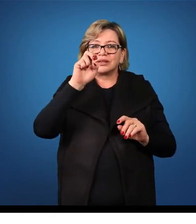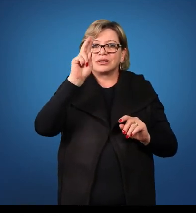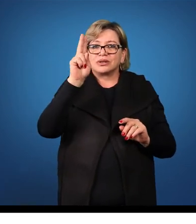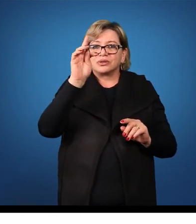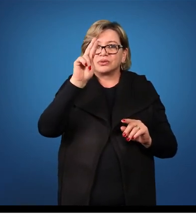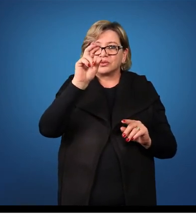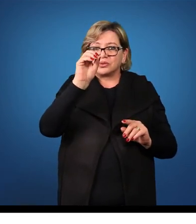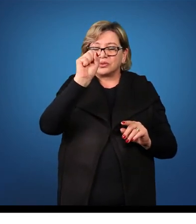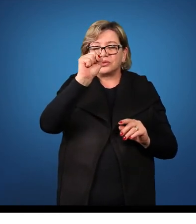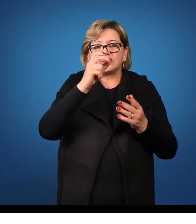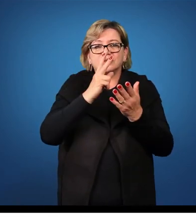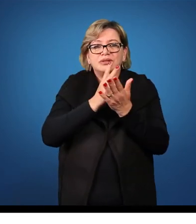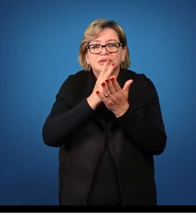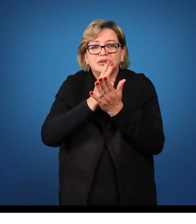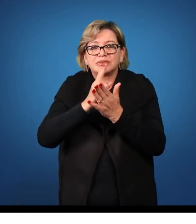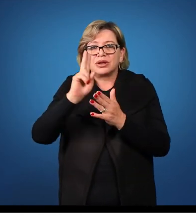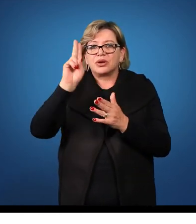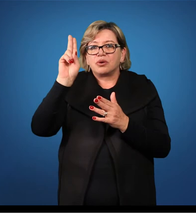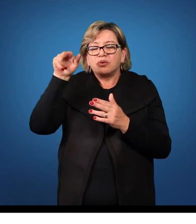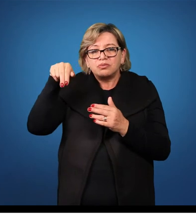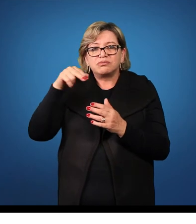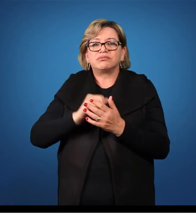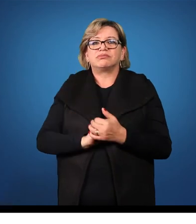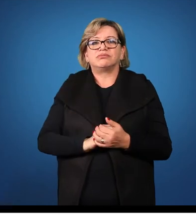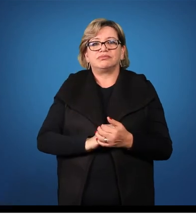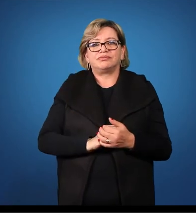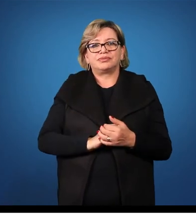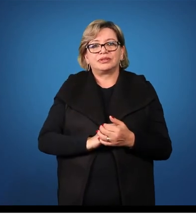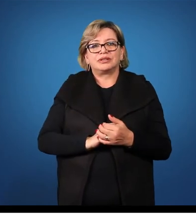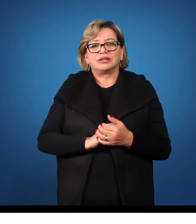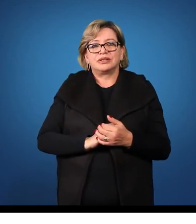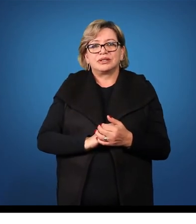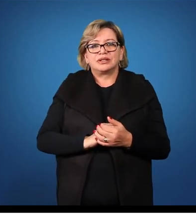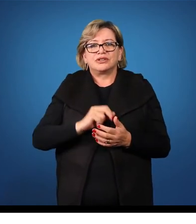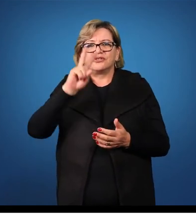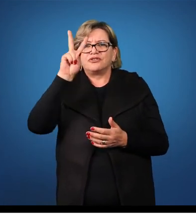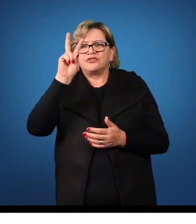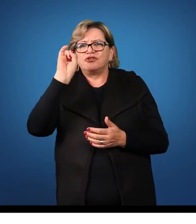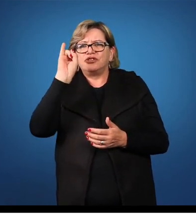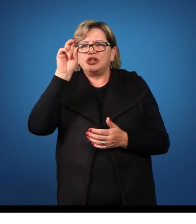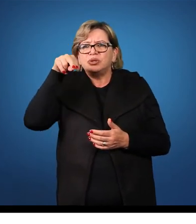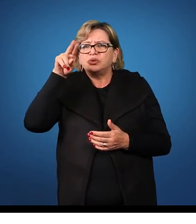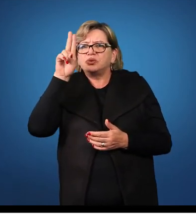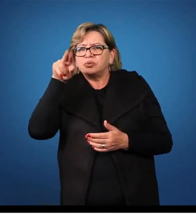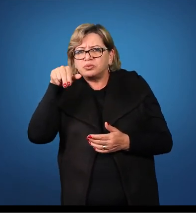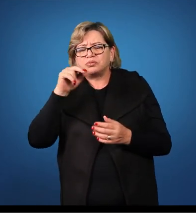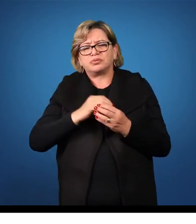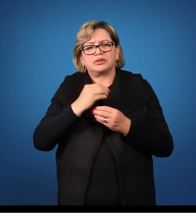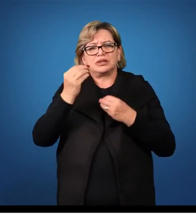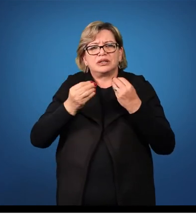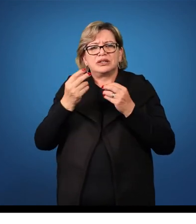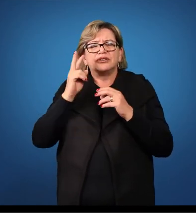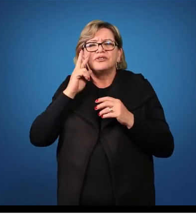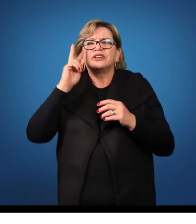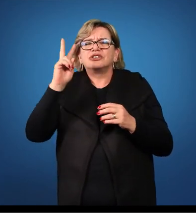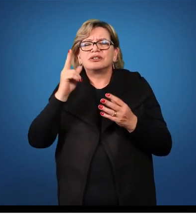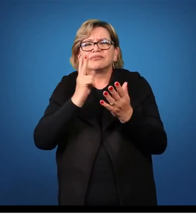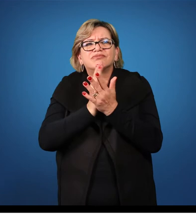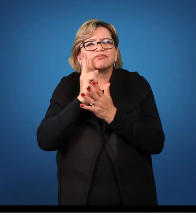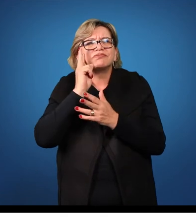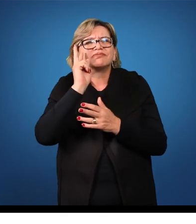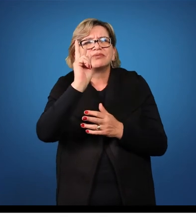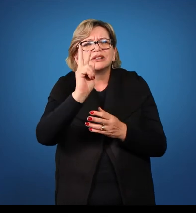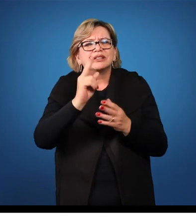terminavam em IÚM. A palavra IÚM, VINUM, BRAQUIUM, DOMICILIUM,